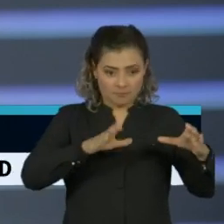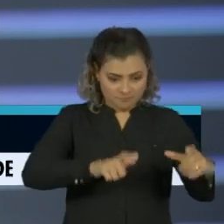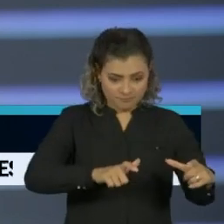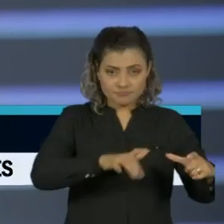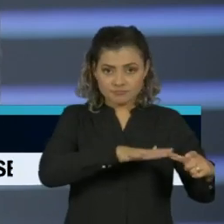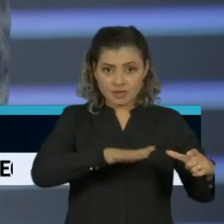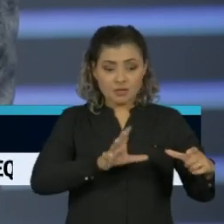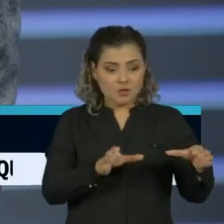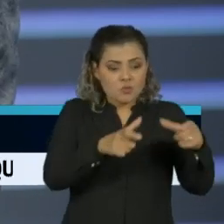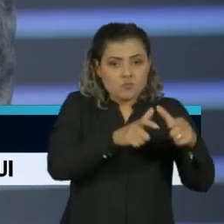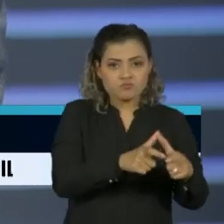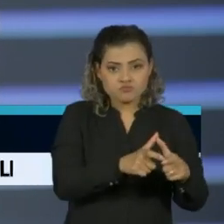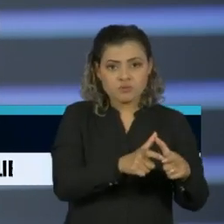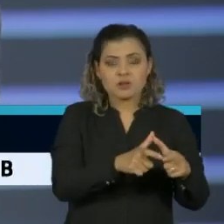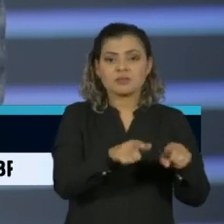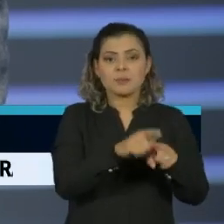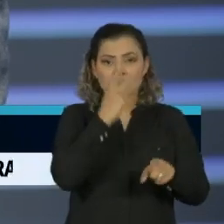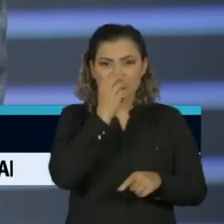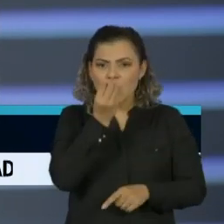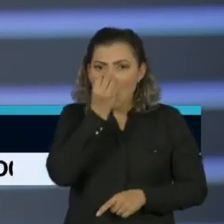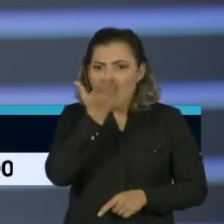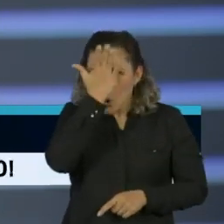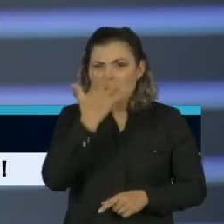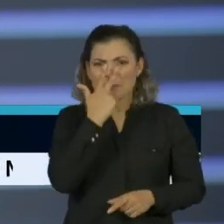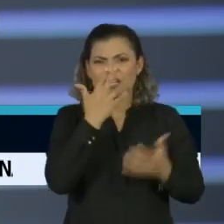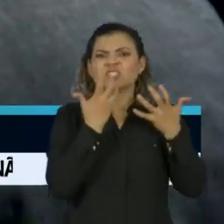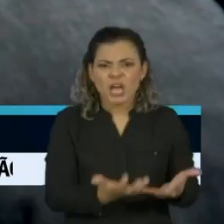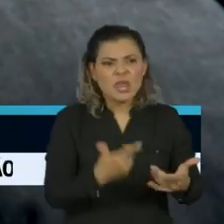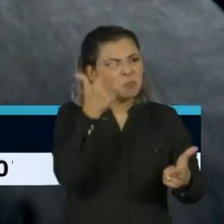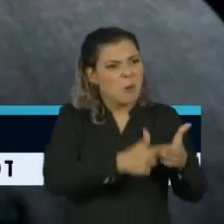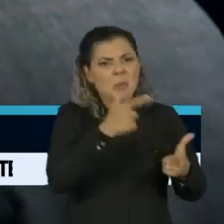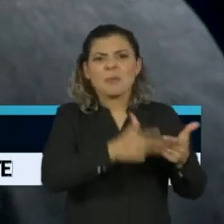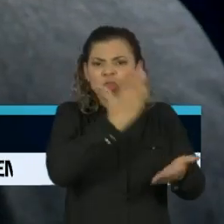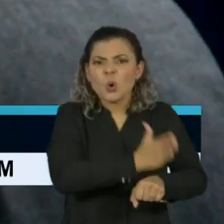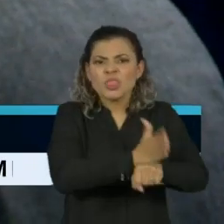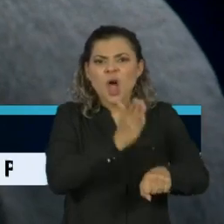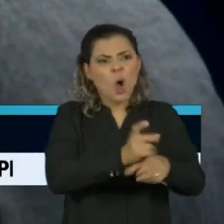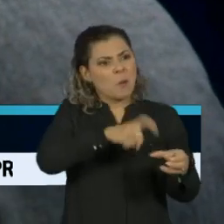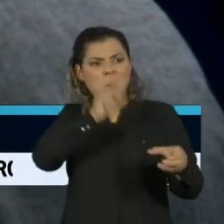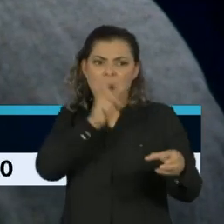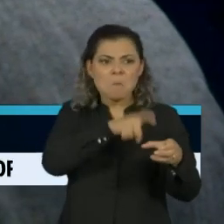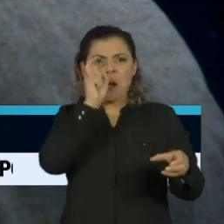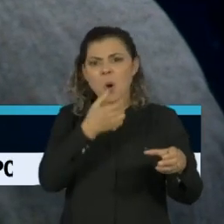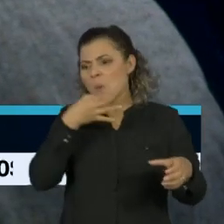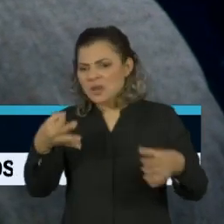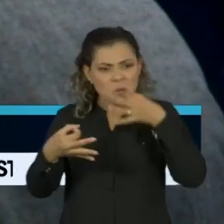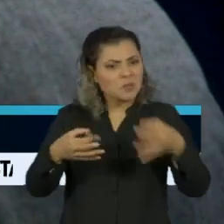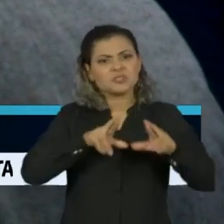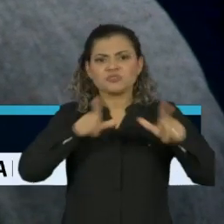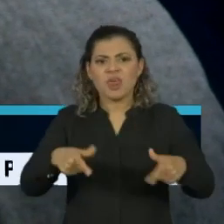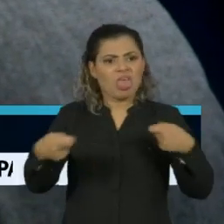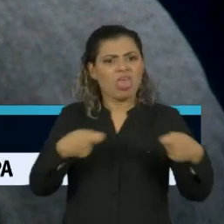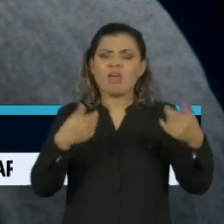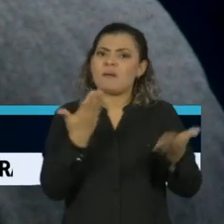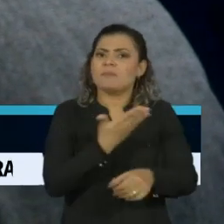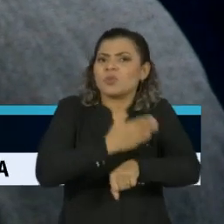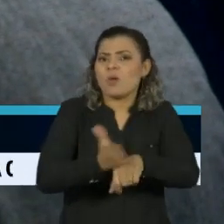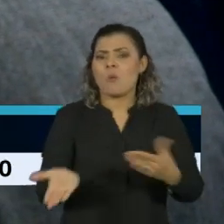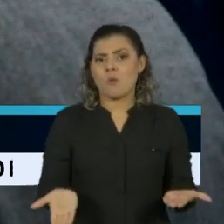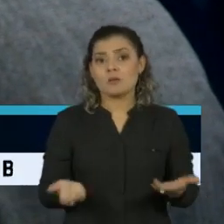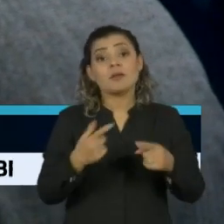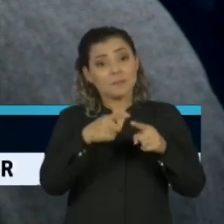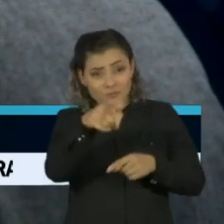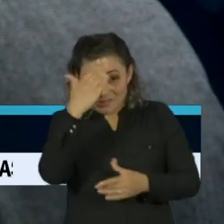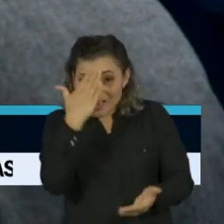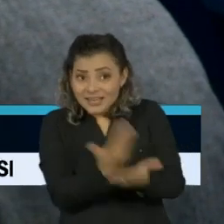população de Hong Kong muito chata, que fica criando problema. isso, queria também perguntar sobre isso, sobre esses protestos. Você acredita num